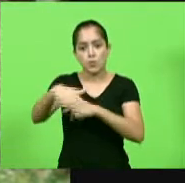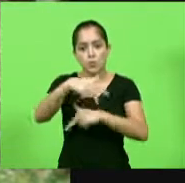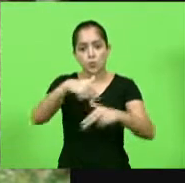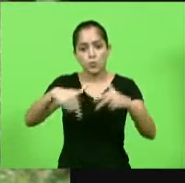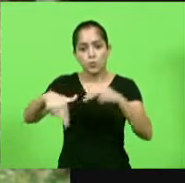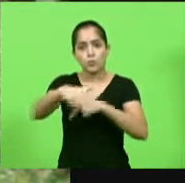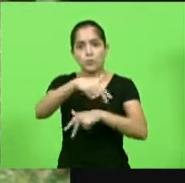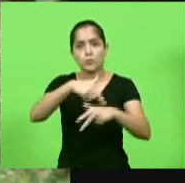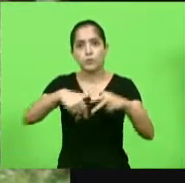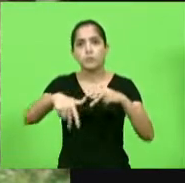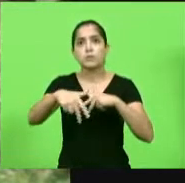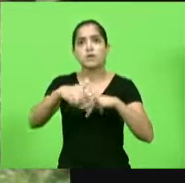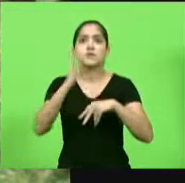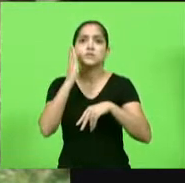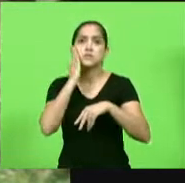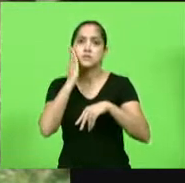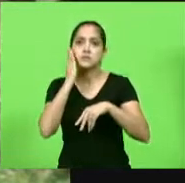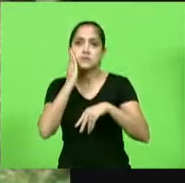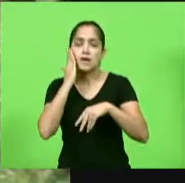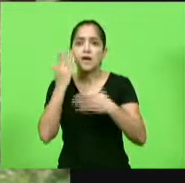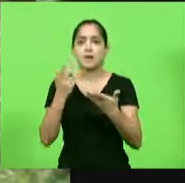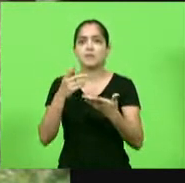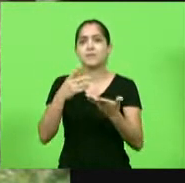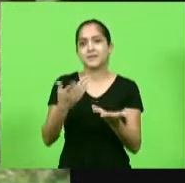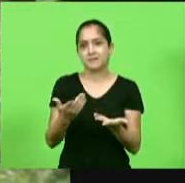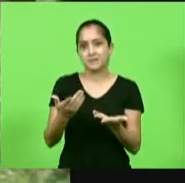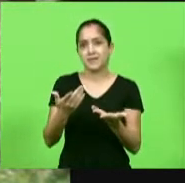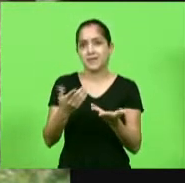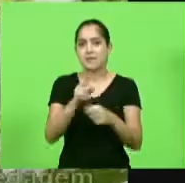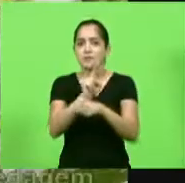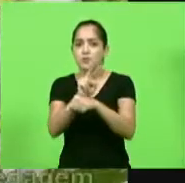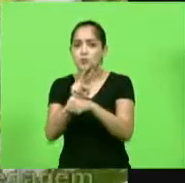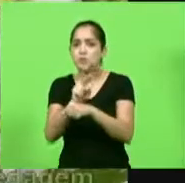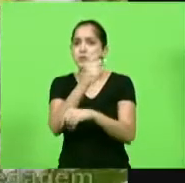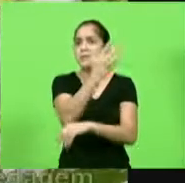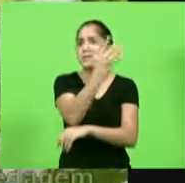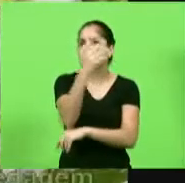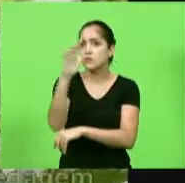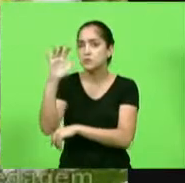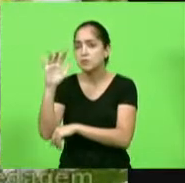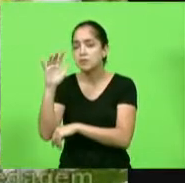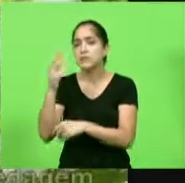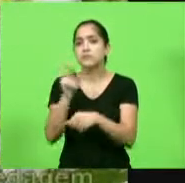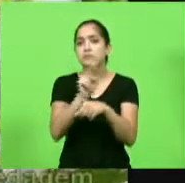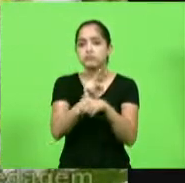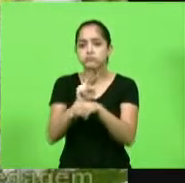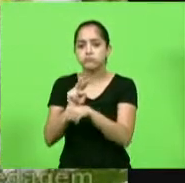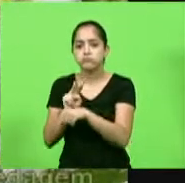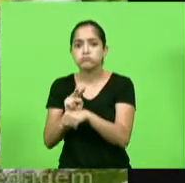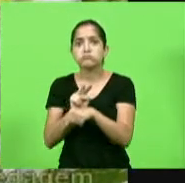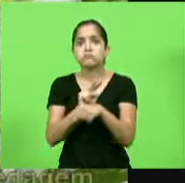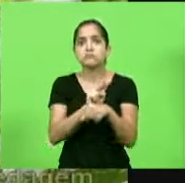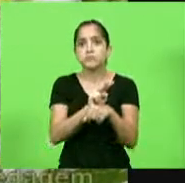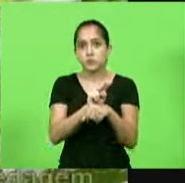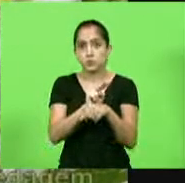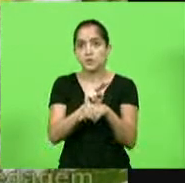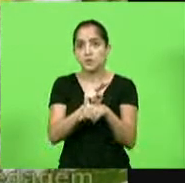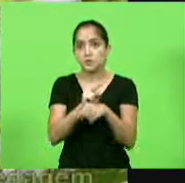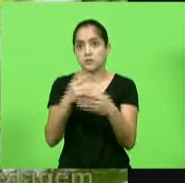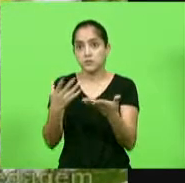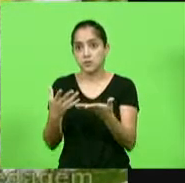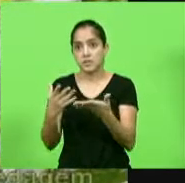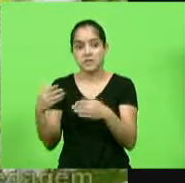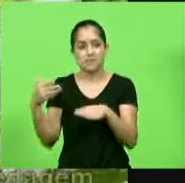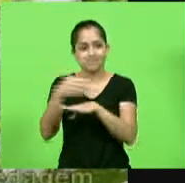na área. E a gente sabe que é um parque nacional que tem que preservar a natureza, que tem que realmente proteger contra os